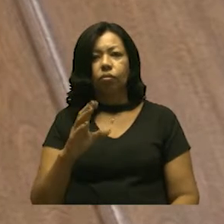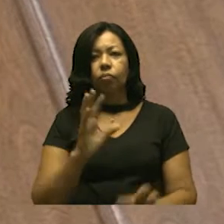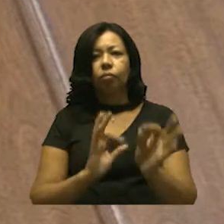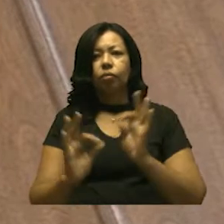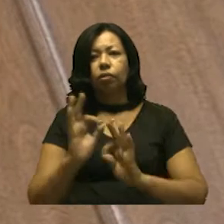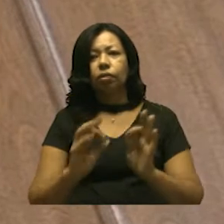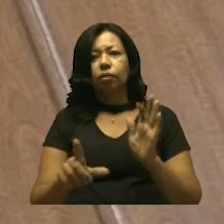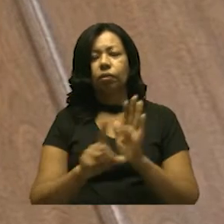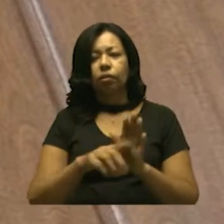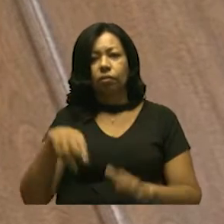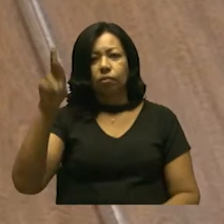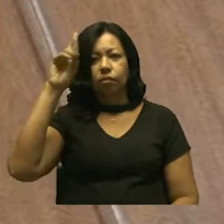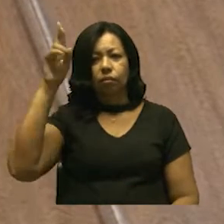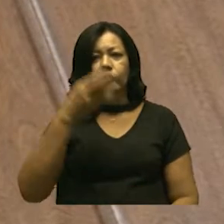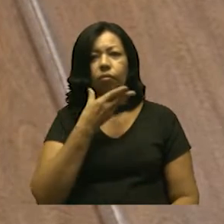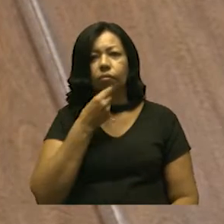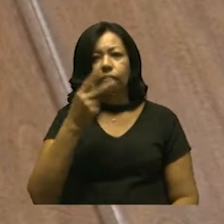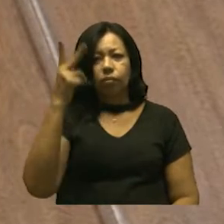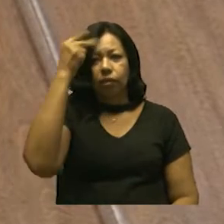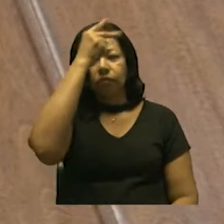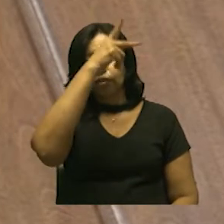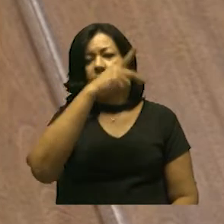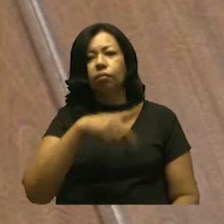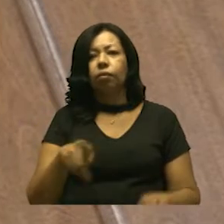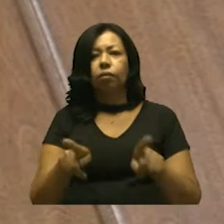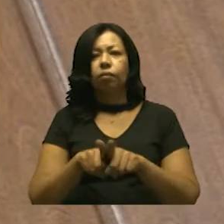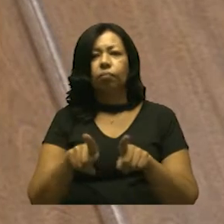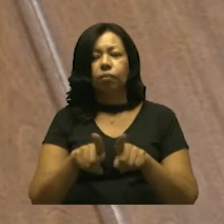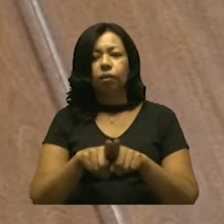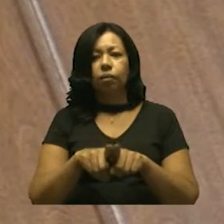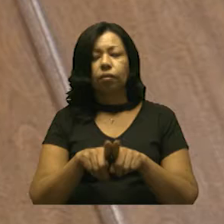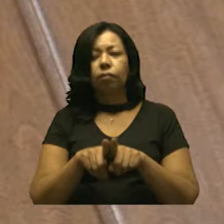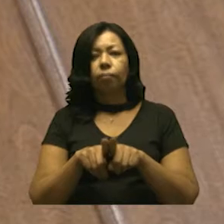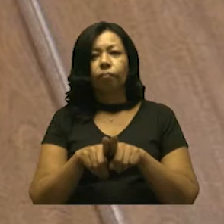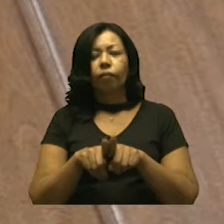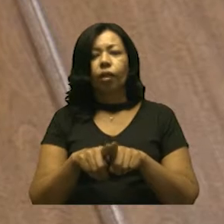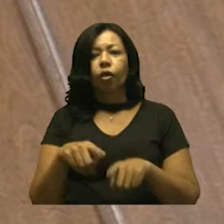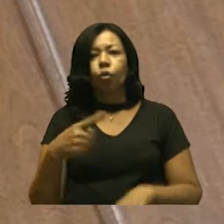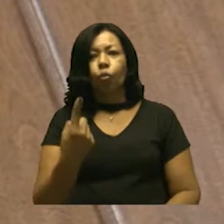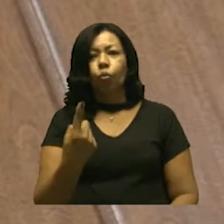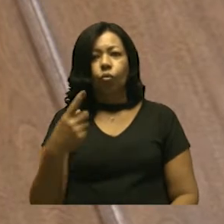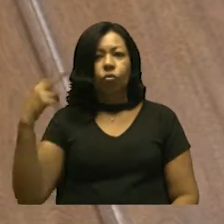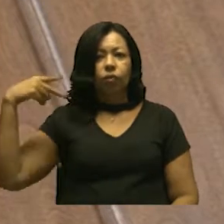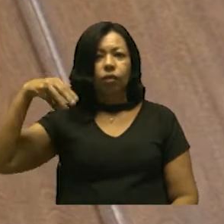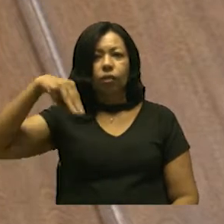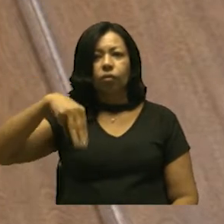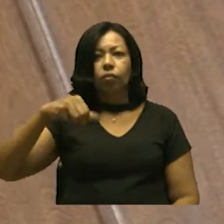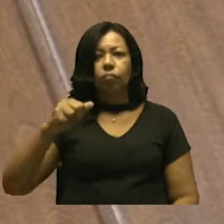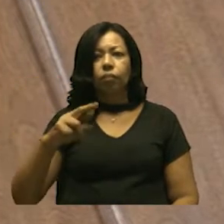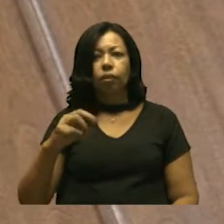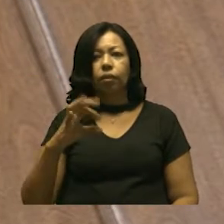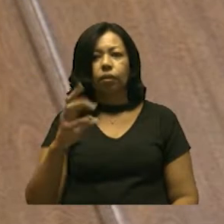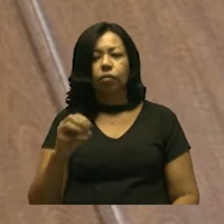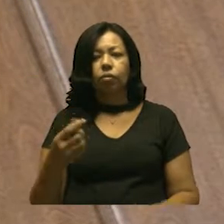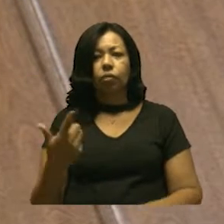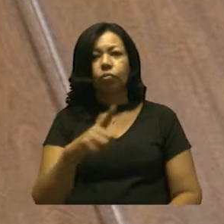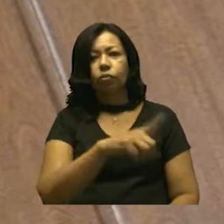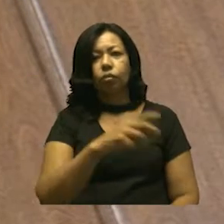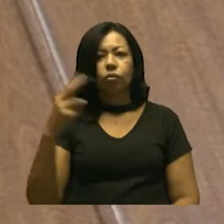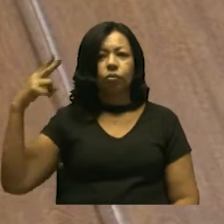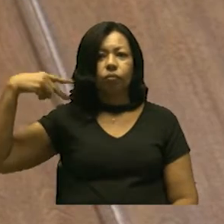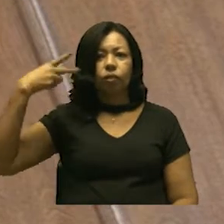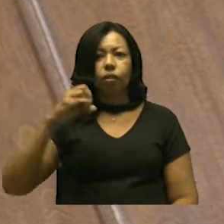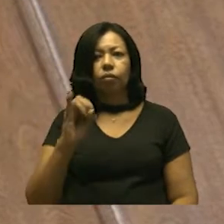projeto de lei do excelentíssimo senhor prefeito municipal, Ademar e Oliveira, um do vereador Márcio Silva Nascimento e outro do